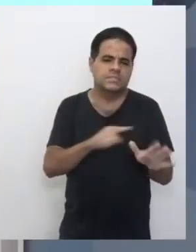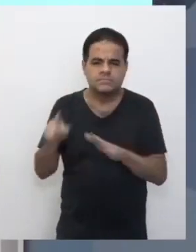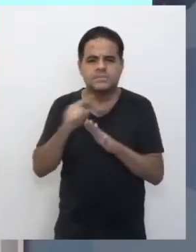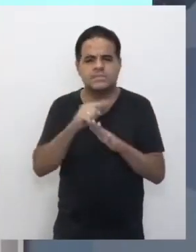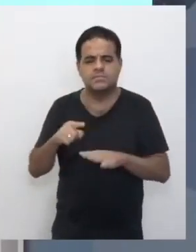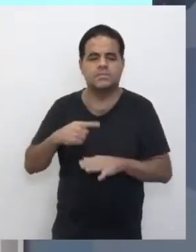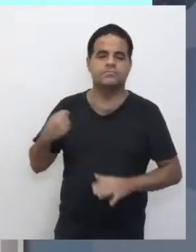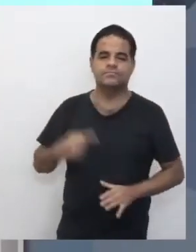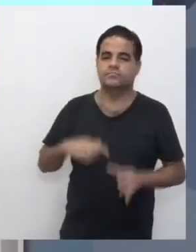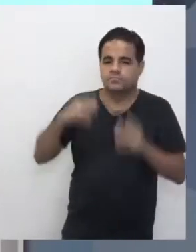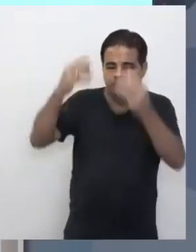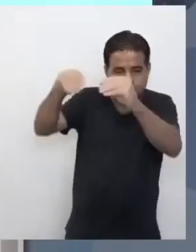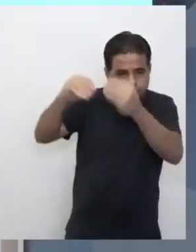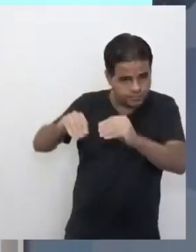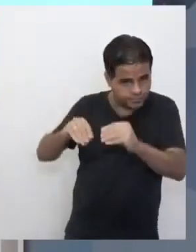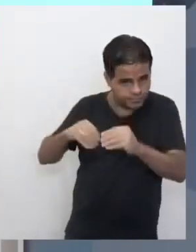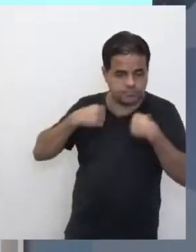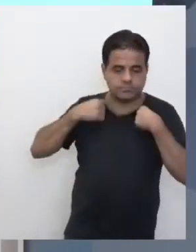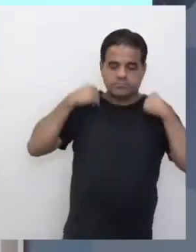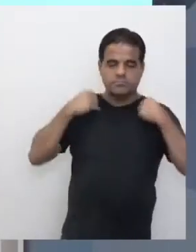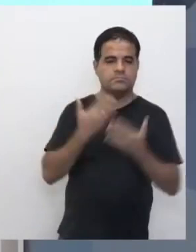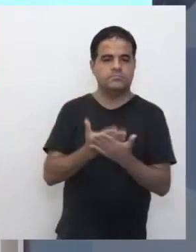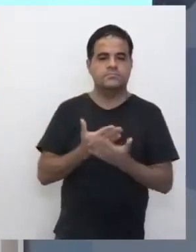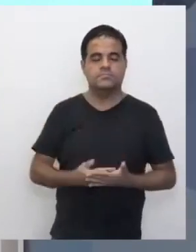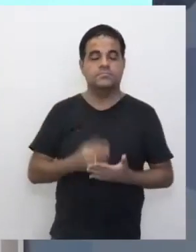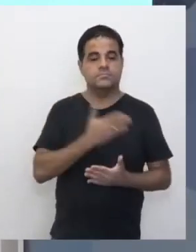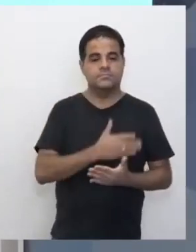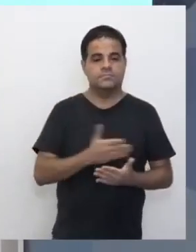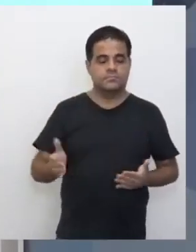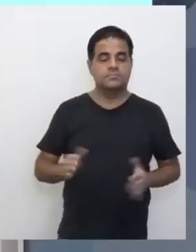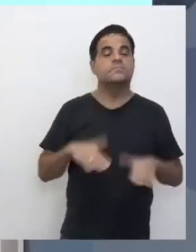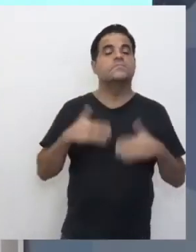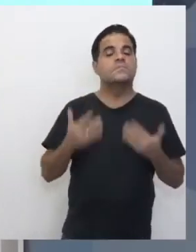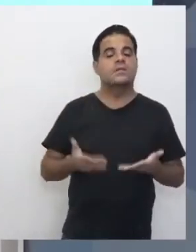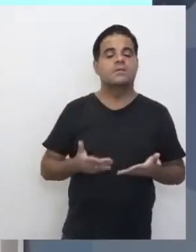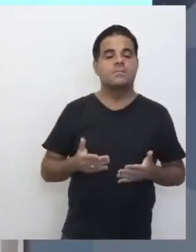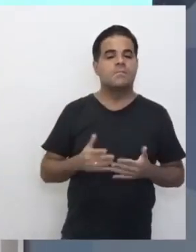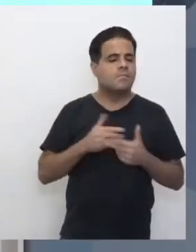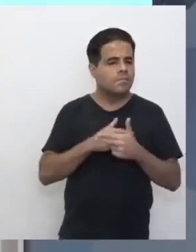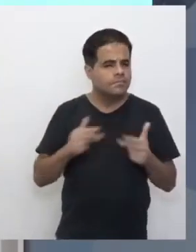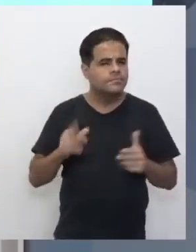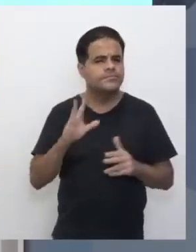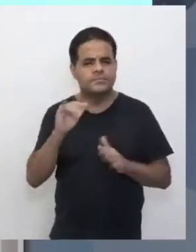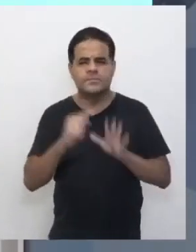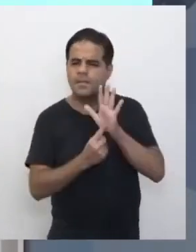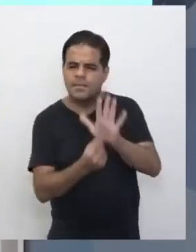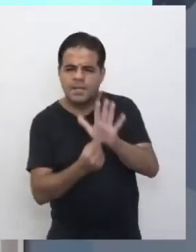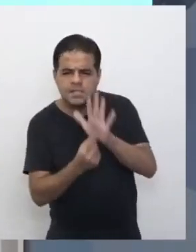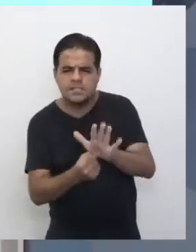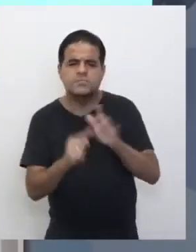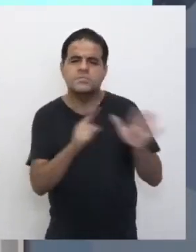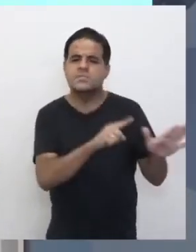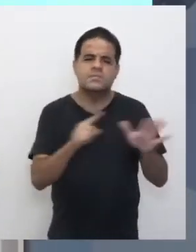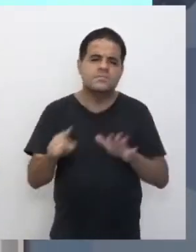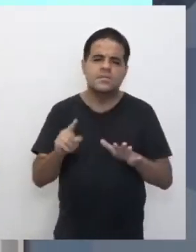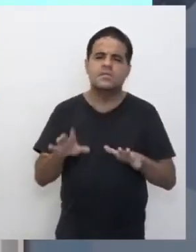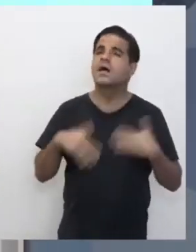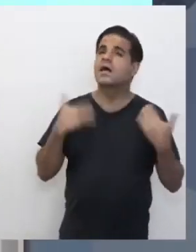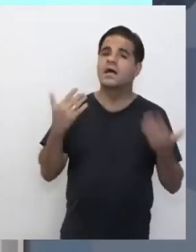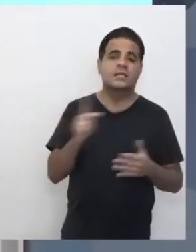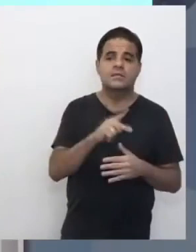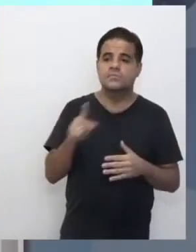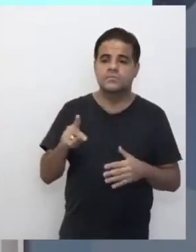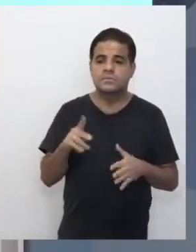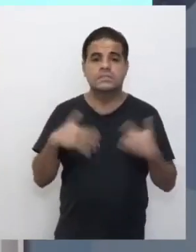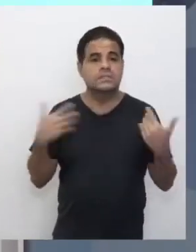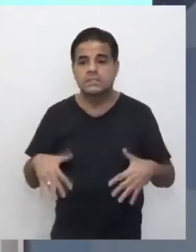vai colocar essas tarefas pra vocês. Qual é uma coisa que apareceu muito essa semana? Cadê a tarefa, professora?